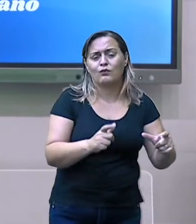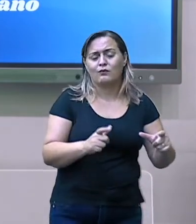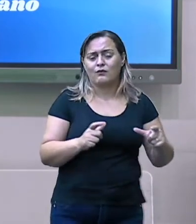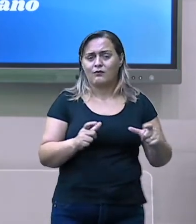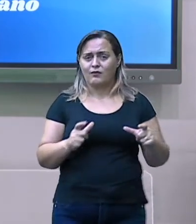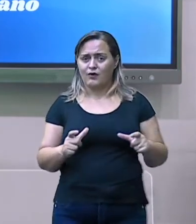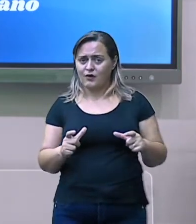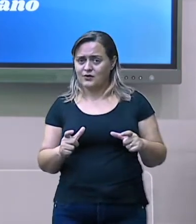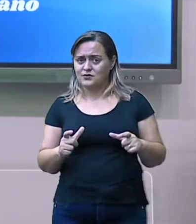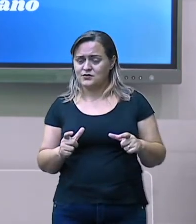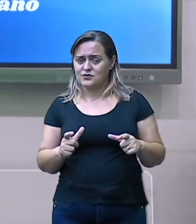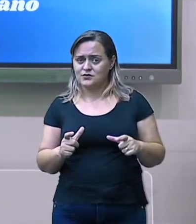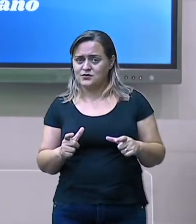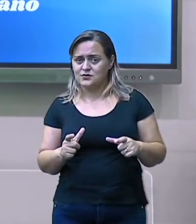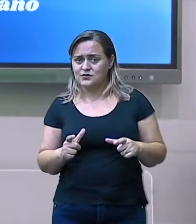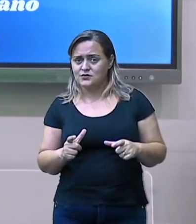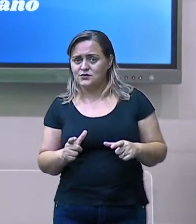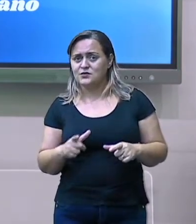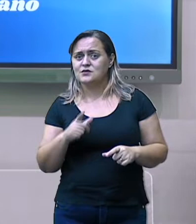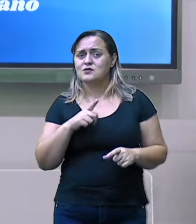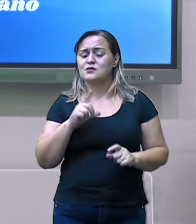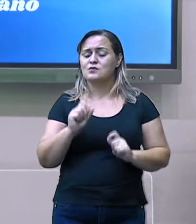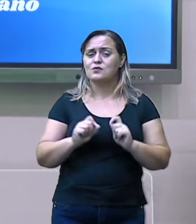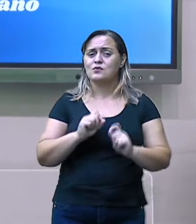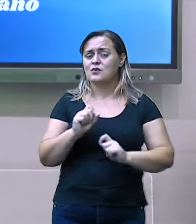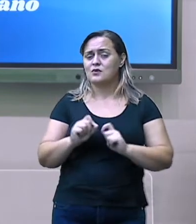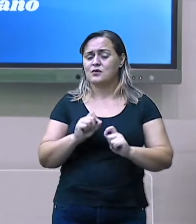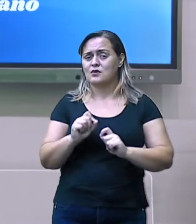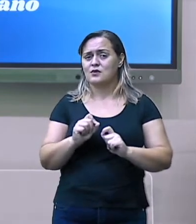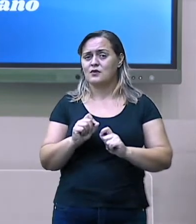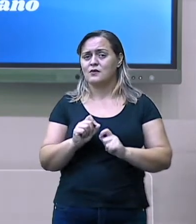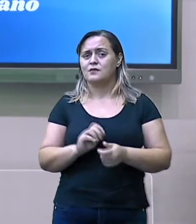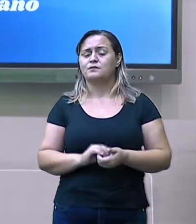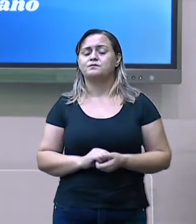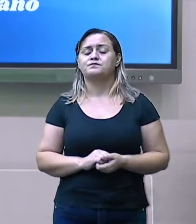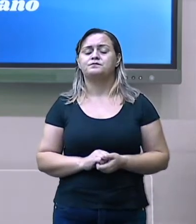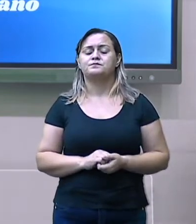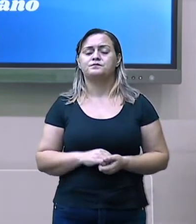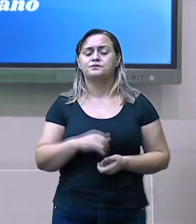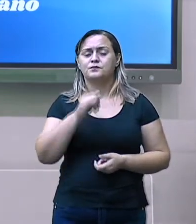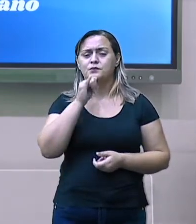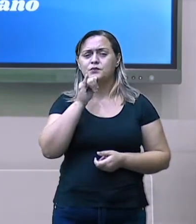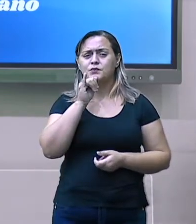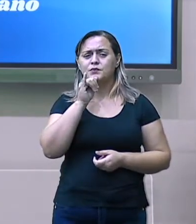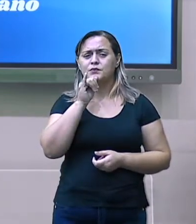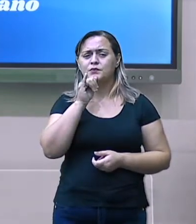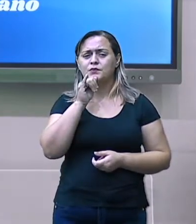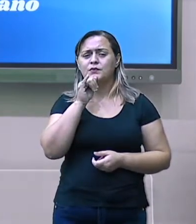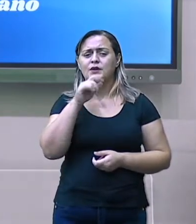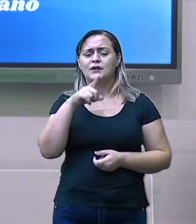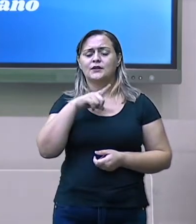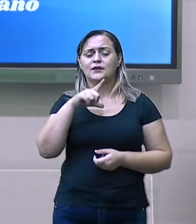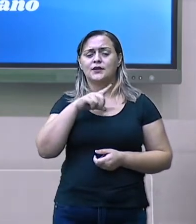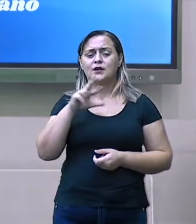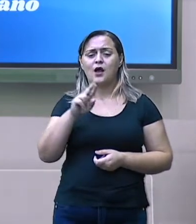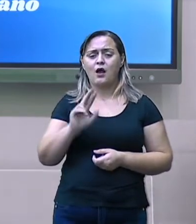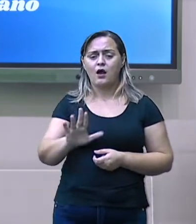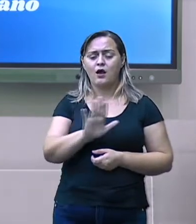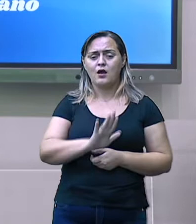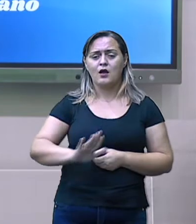bem próximas do polo sul, além da Antártica, que está